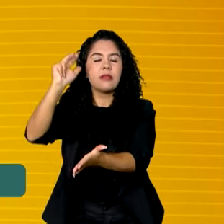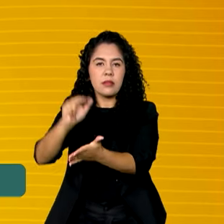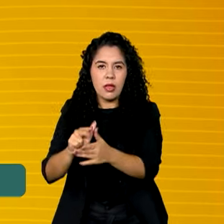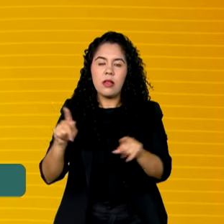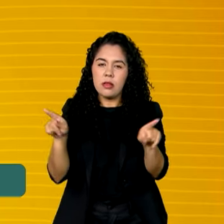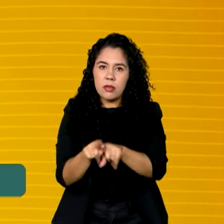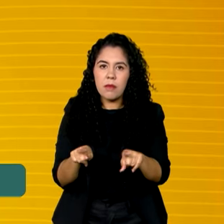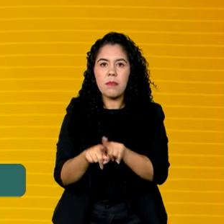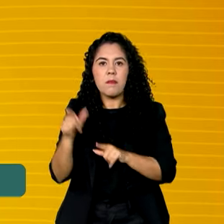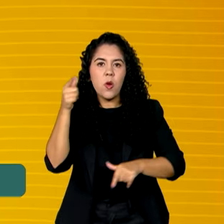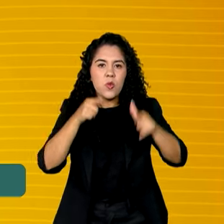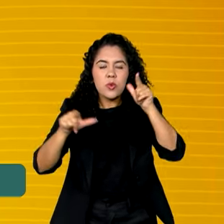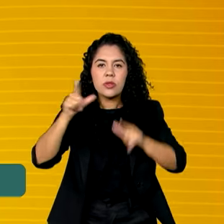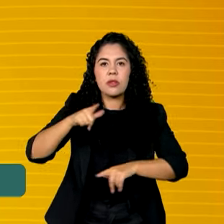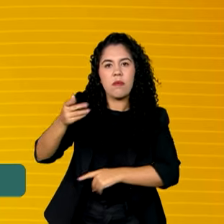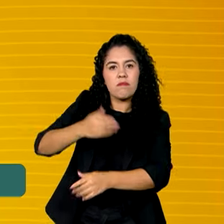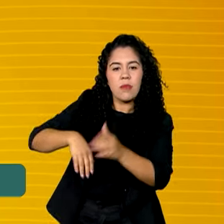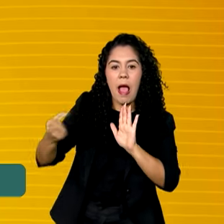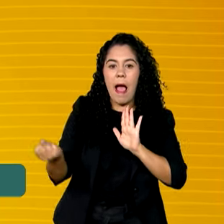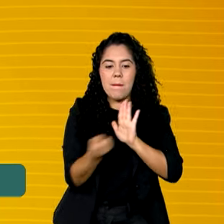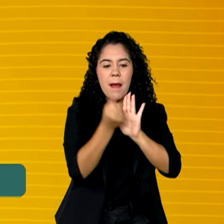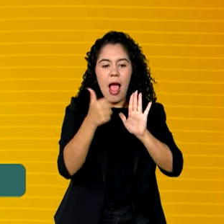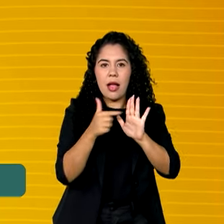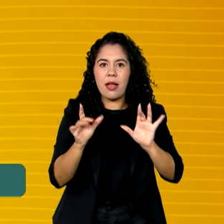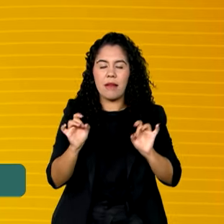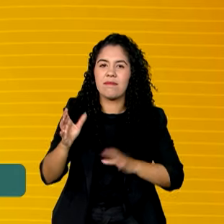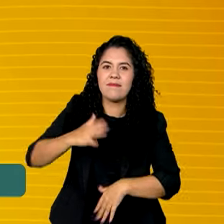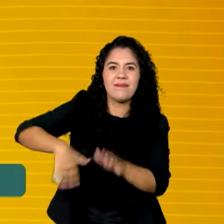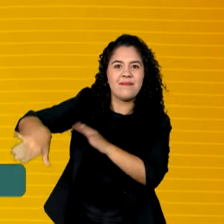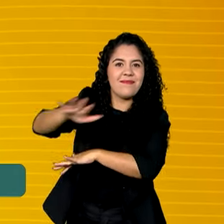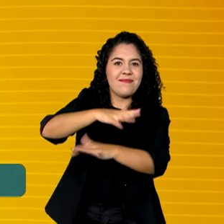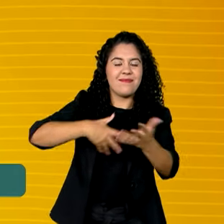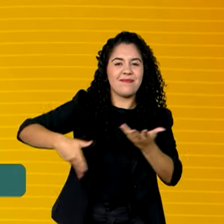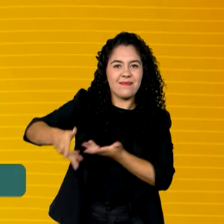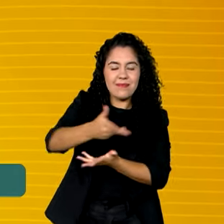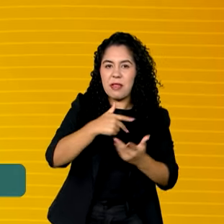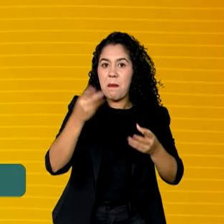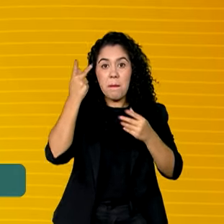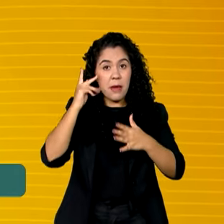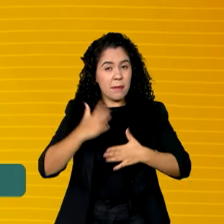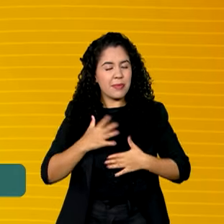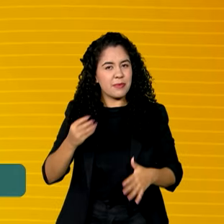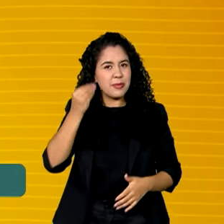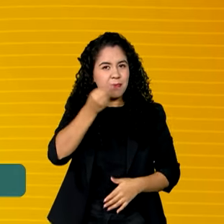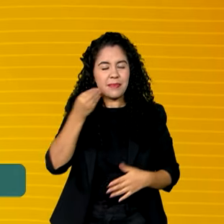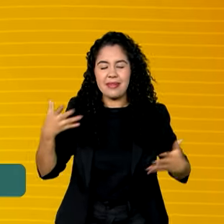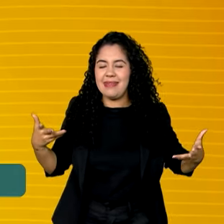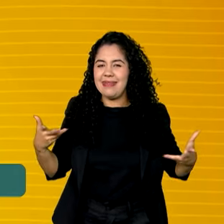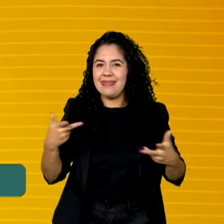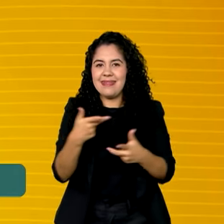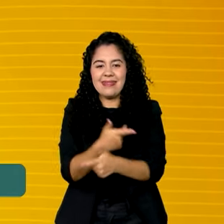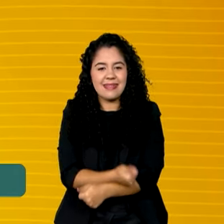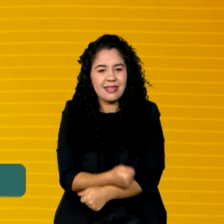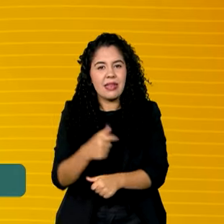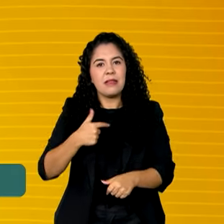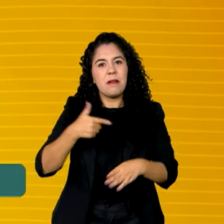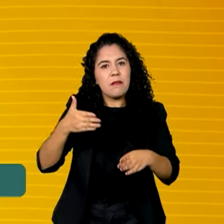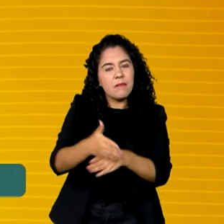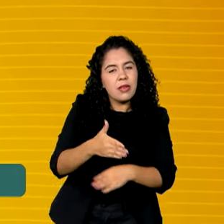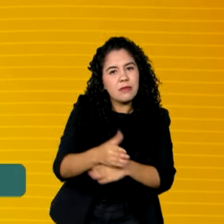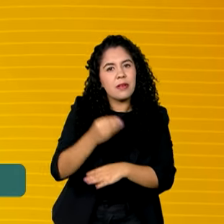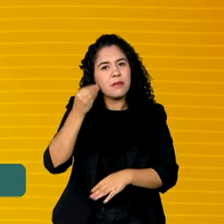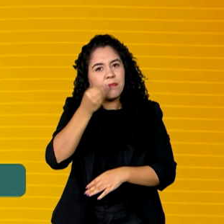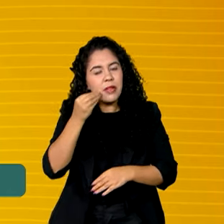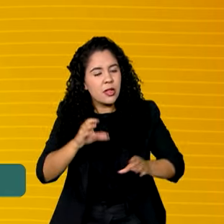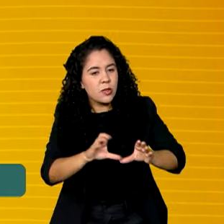nossa intenção de internacionalizar a marca. Para mim foi uma experiência incrível, tanto por participar de mentorias coletivas, que deram suportes técnicos,